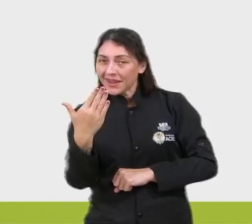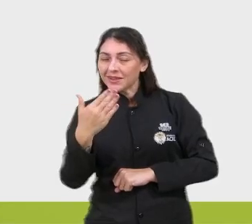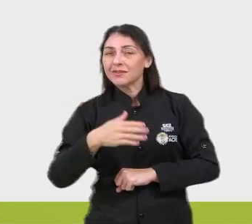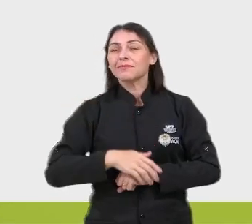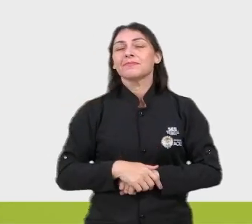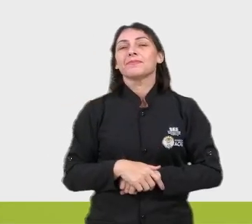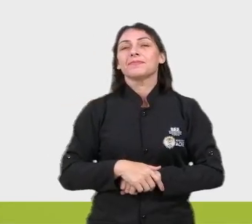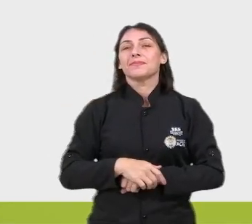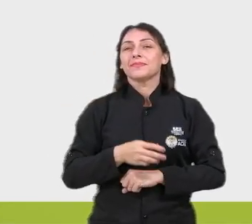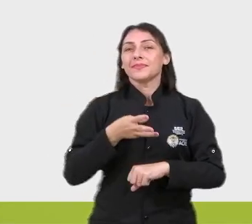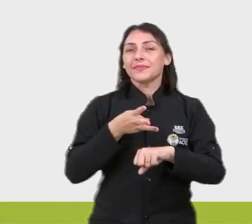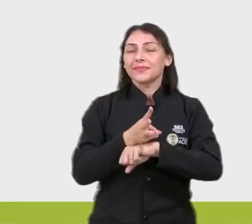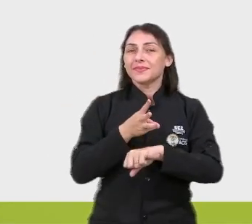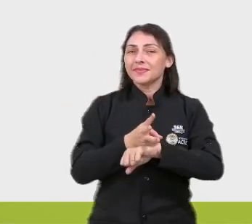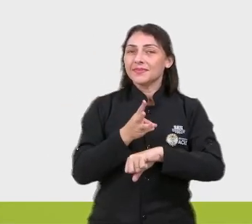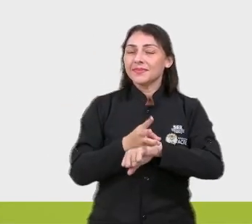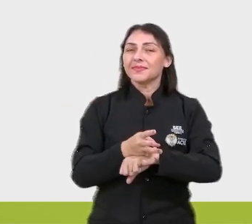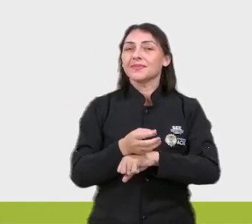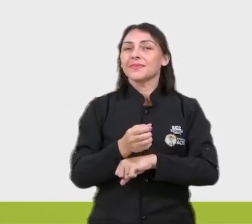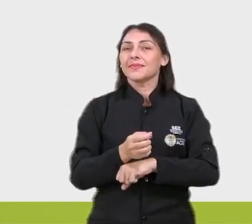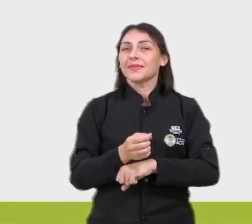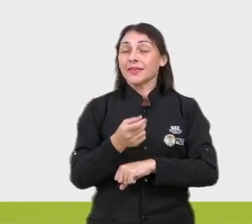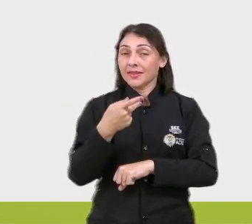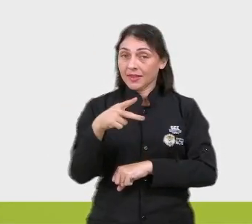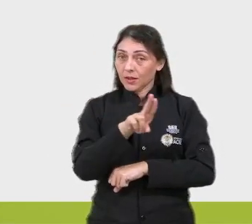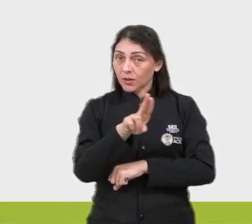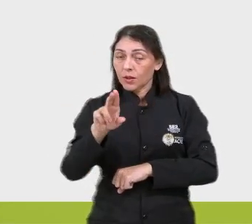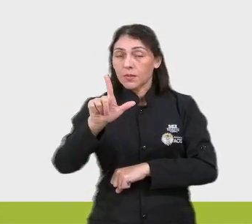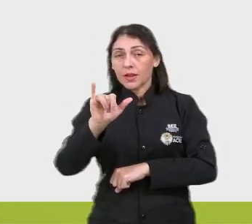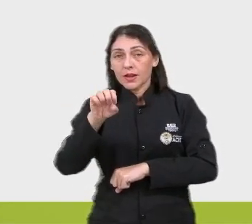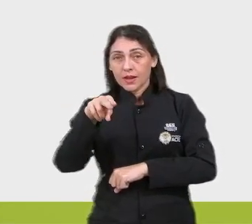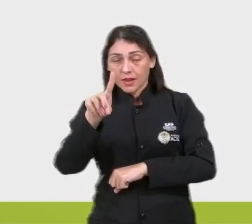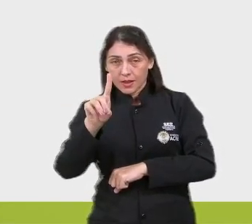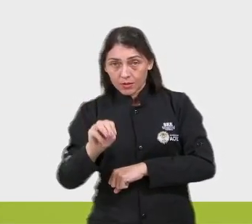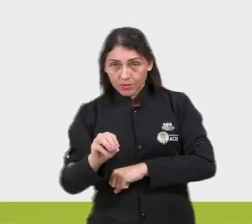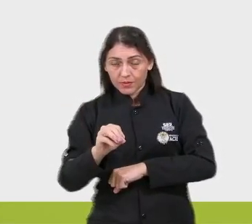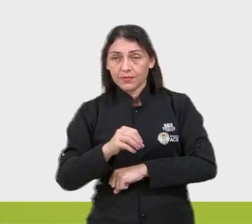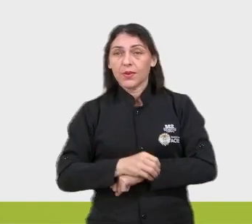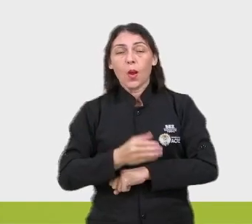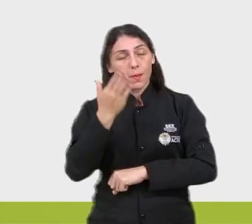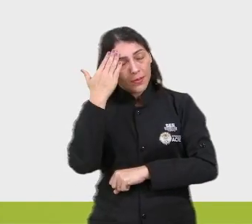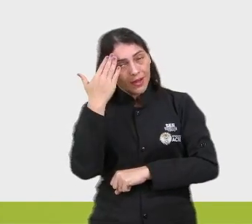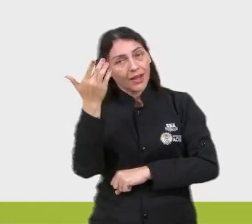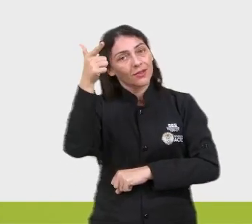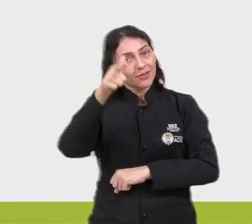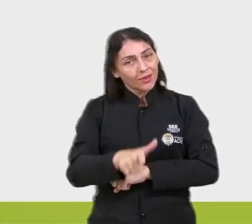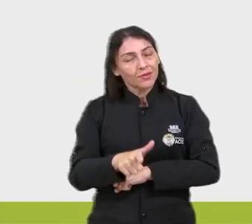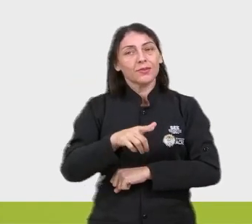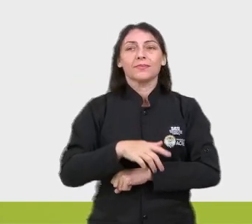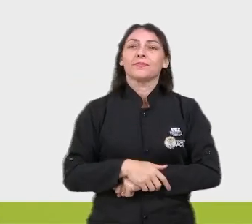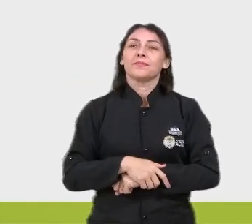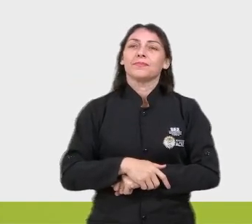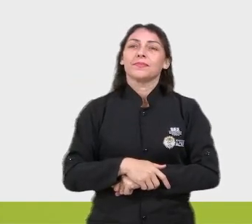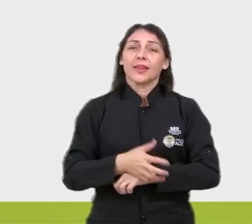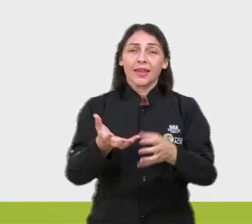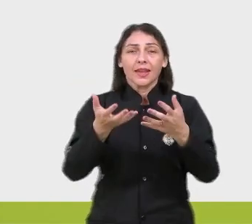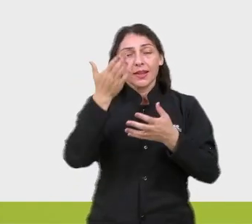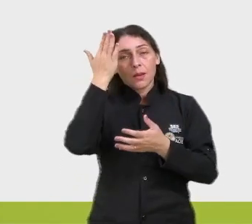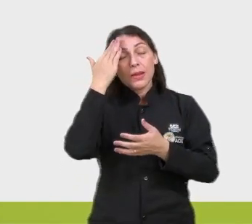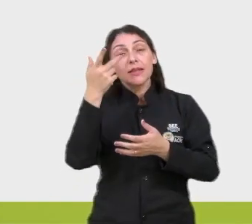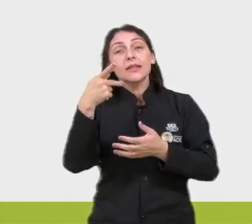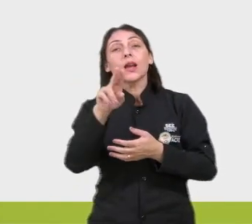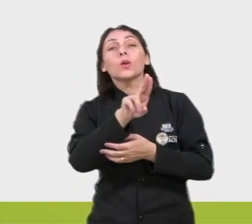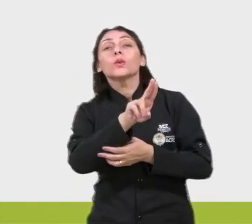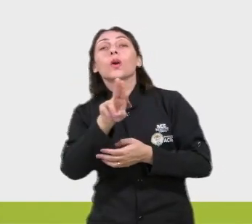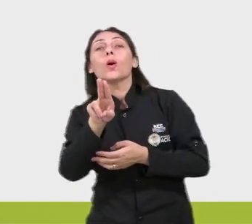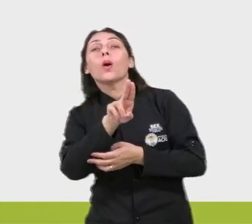WhatsApp. Seu nome lindo. Seu nome lindo. Obrigado novamente. Quero saber seu